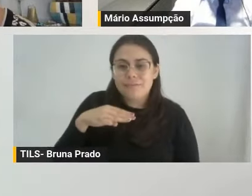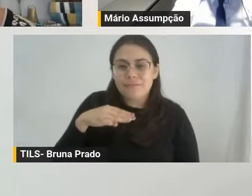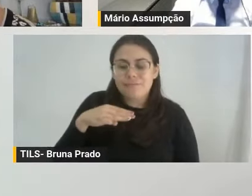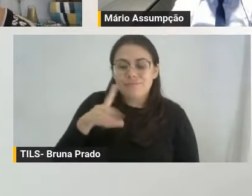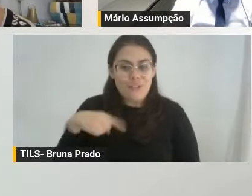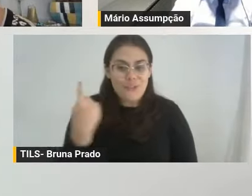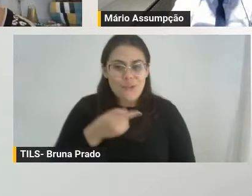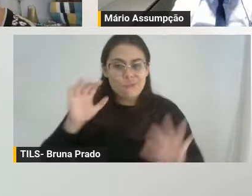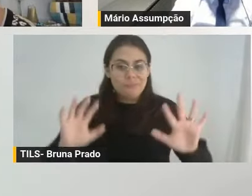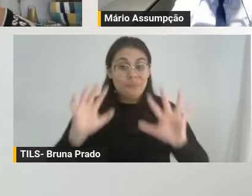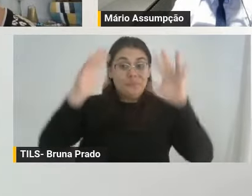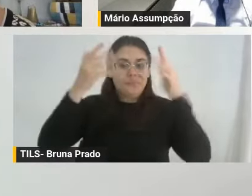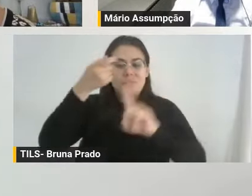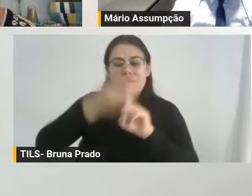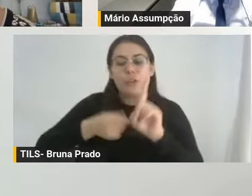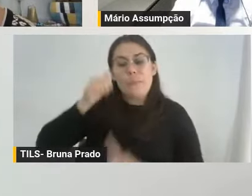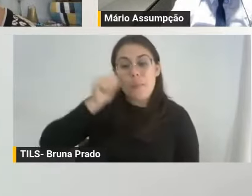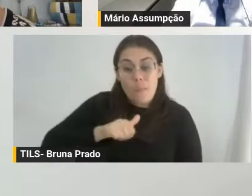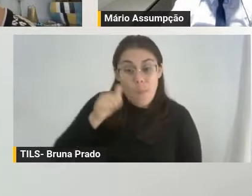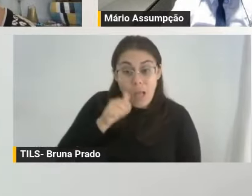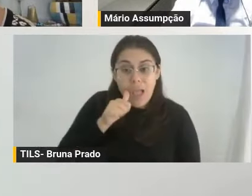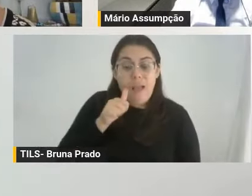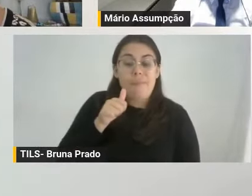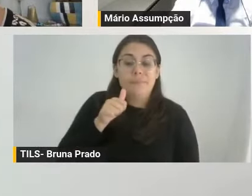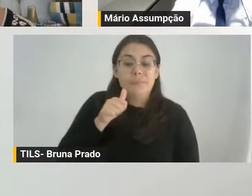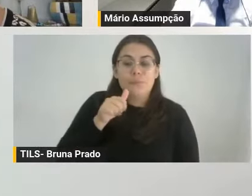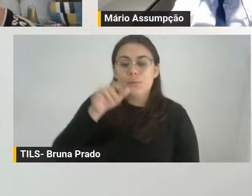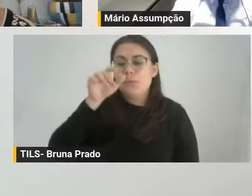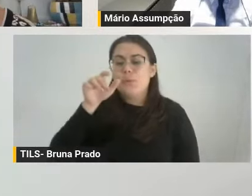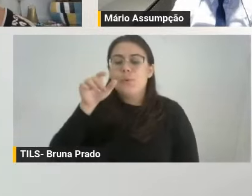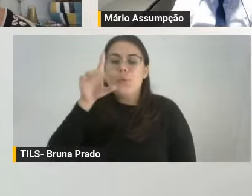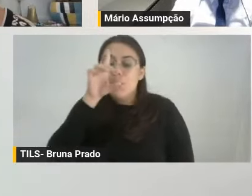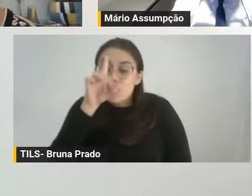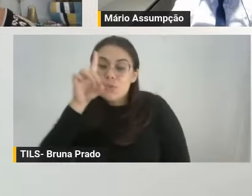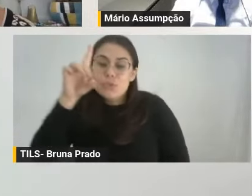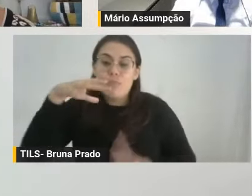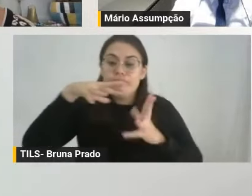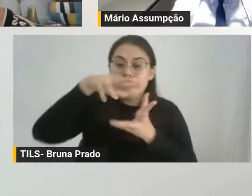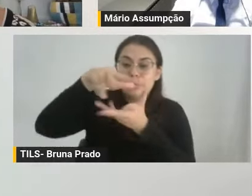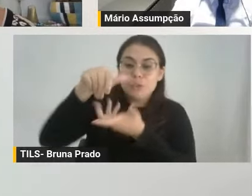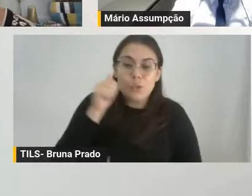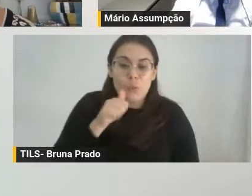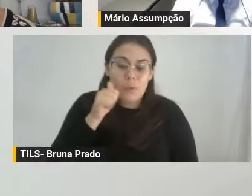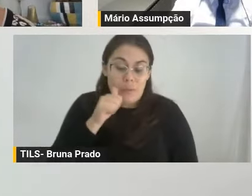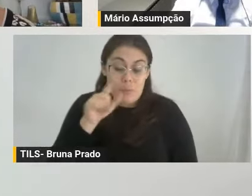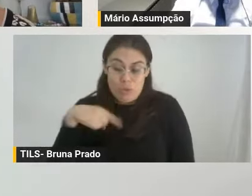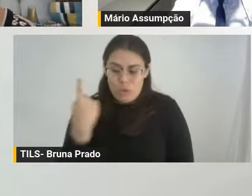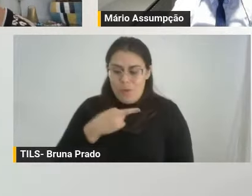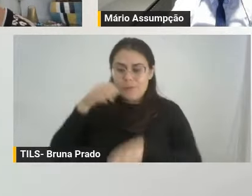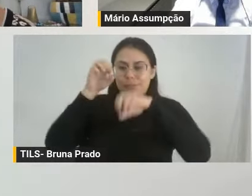comemoramos, não é o mês da mulher, o Dia Interação da Mulher, para a educação, a